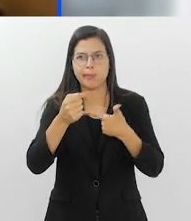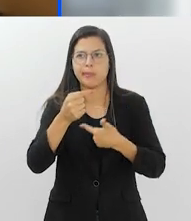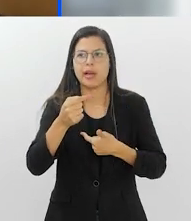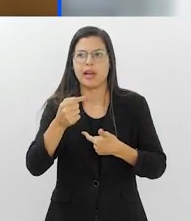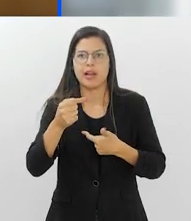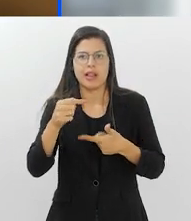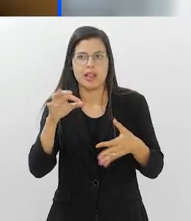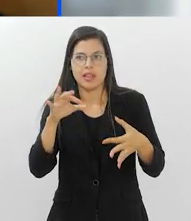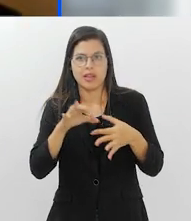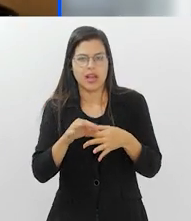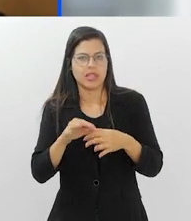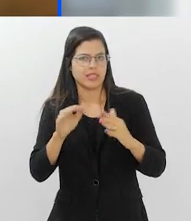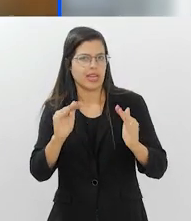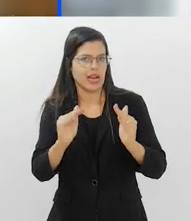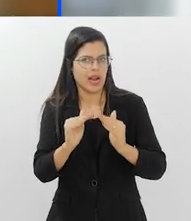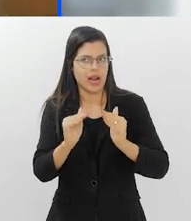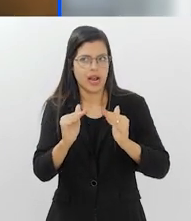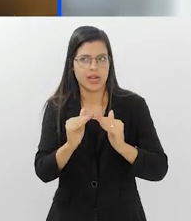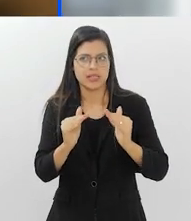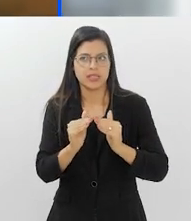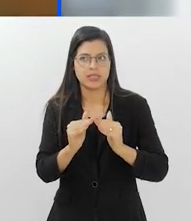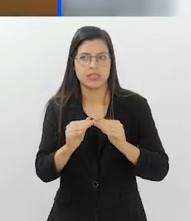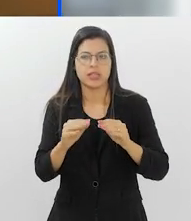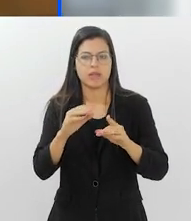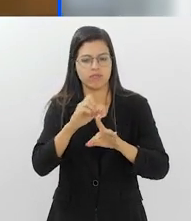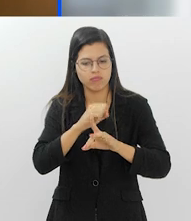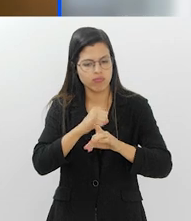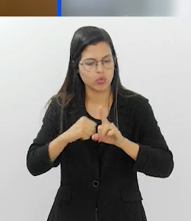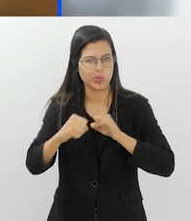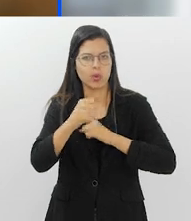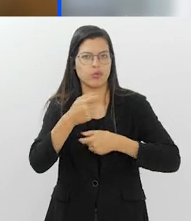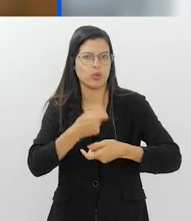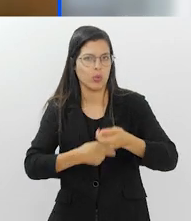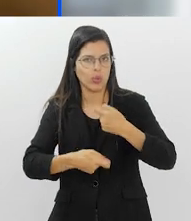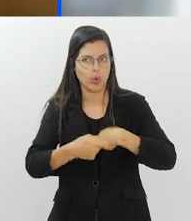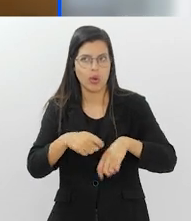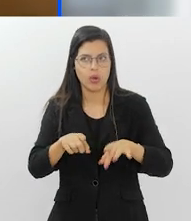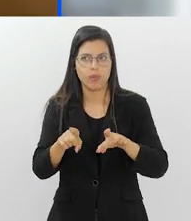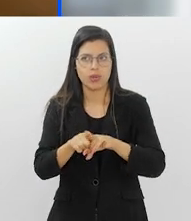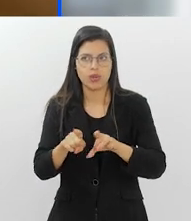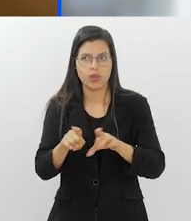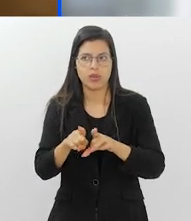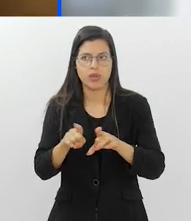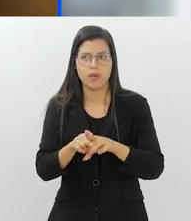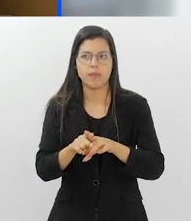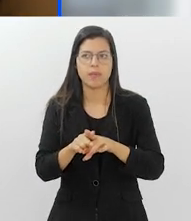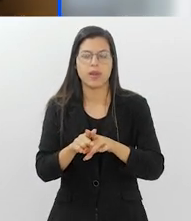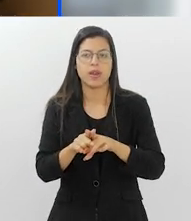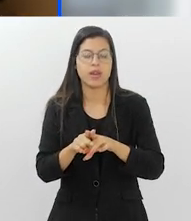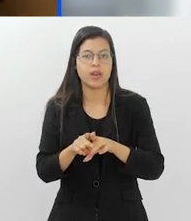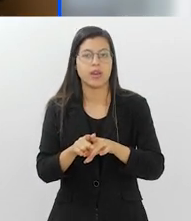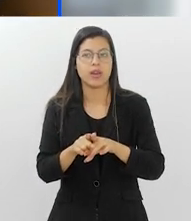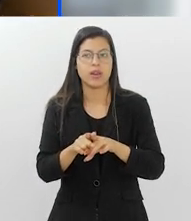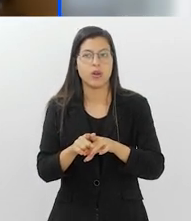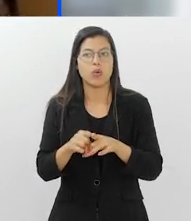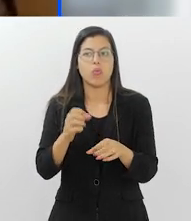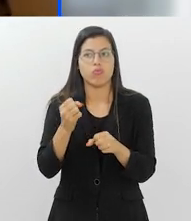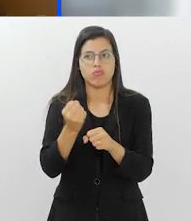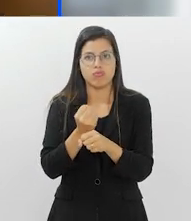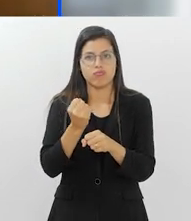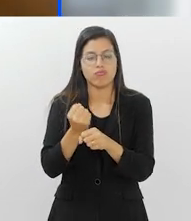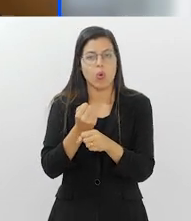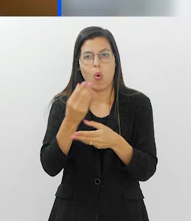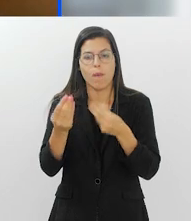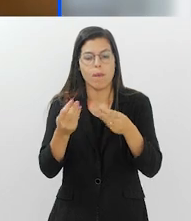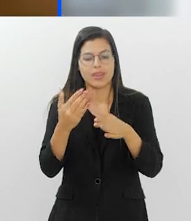Que envolve desde as questões habitacionais e socioeconômicas e também do próprio ambiente construído